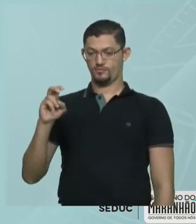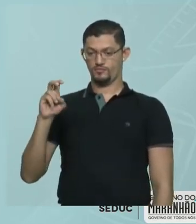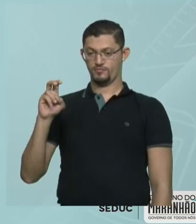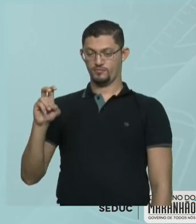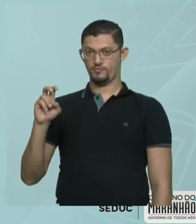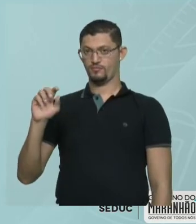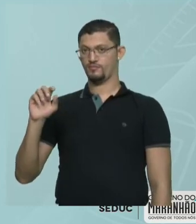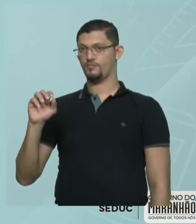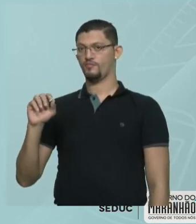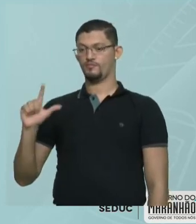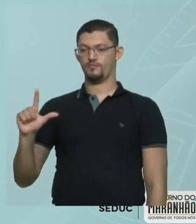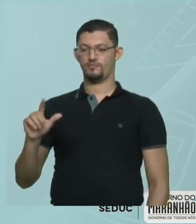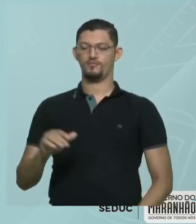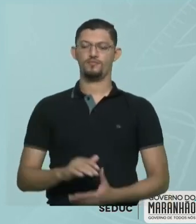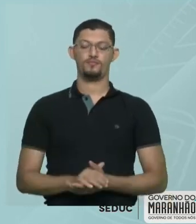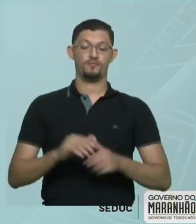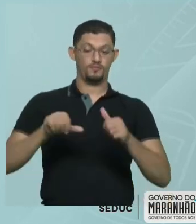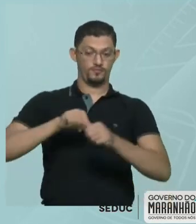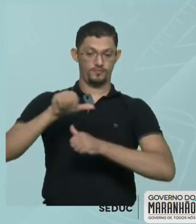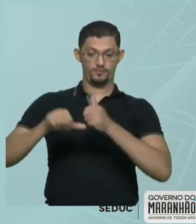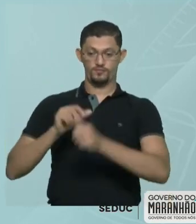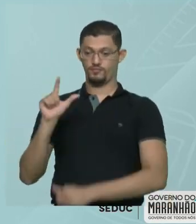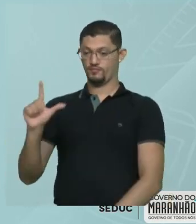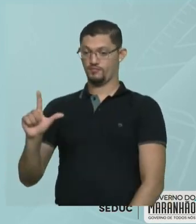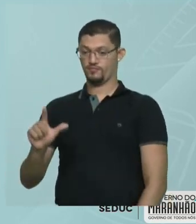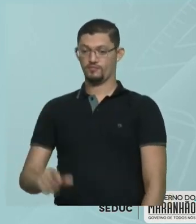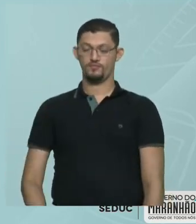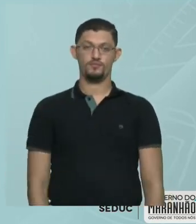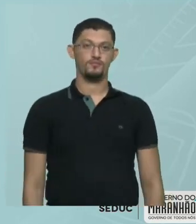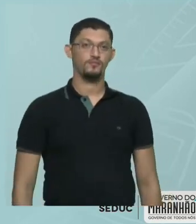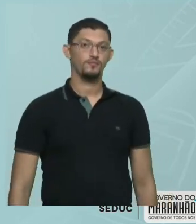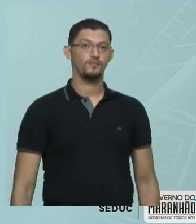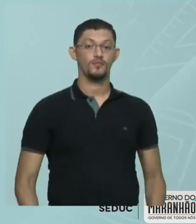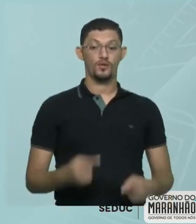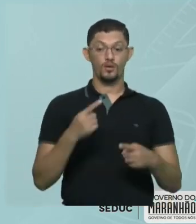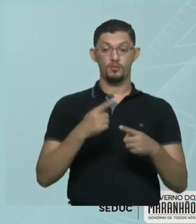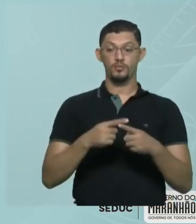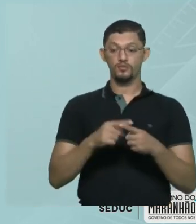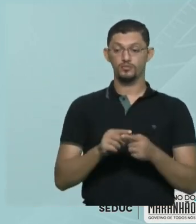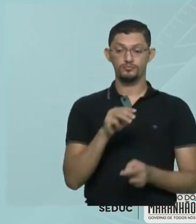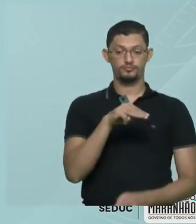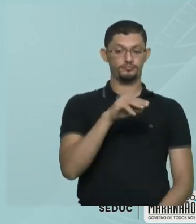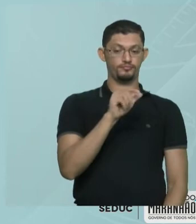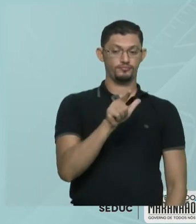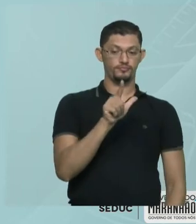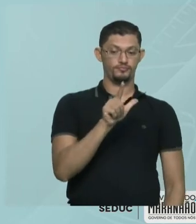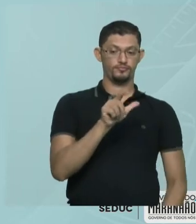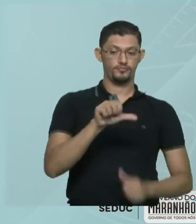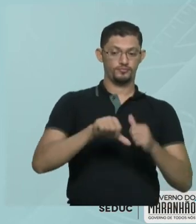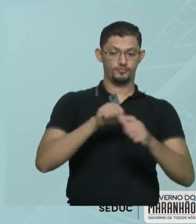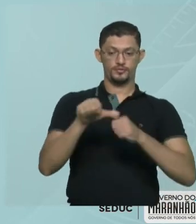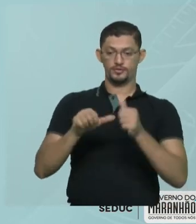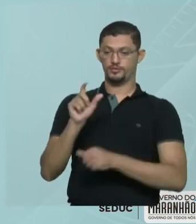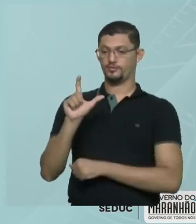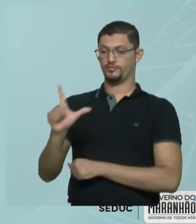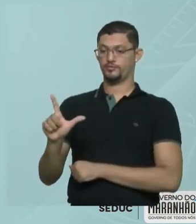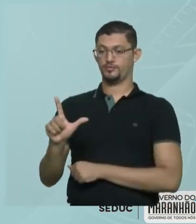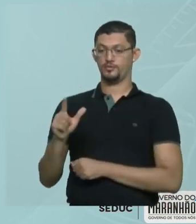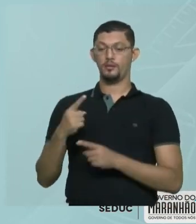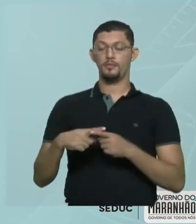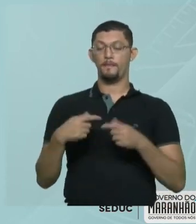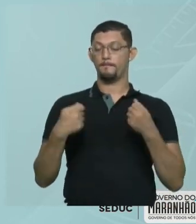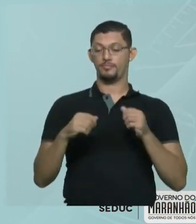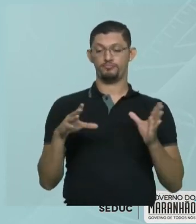é de 50 ml. Eu já transformei para litro. Professor, por que você transformou para litro? Porque como ele quer calcular a molaridade,